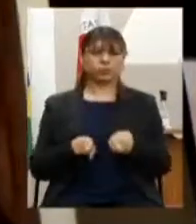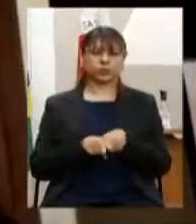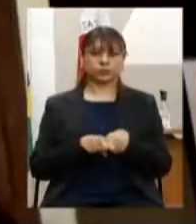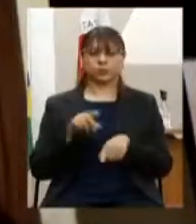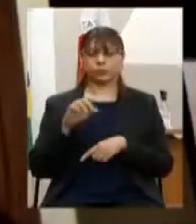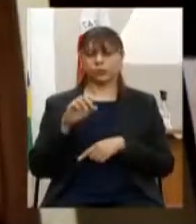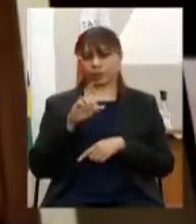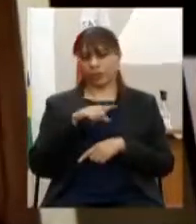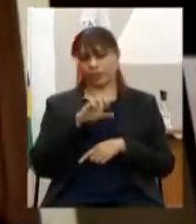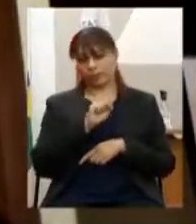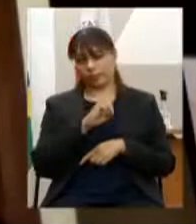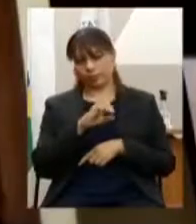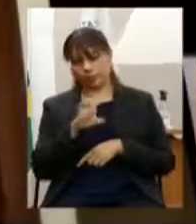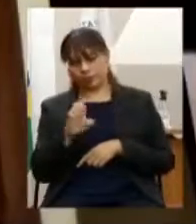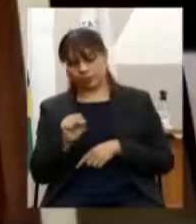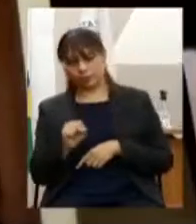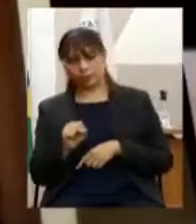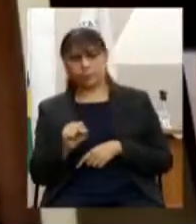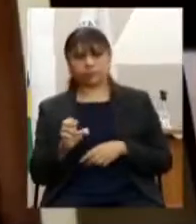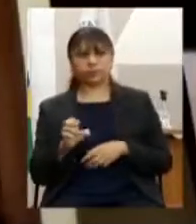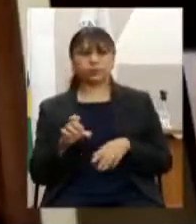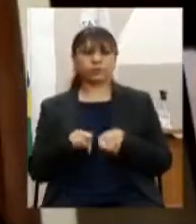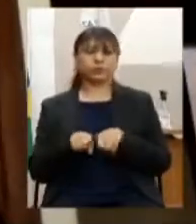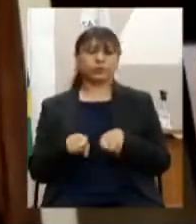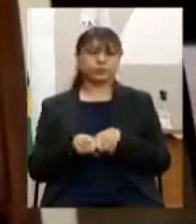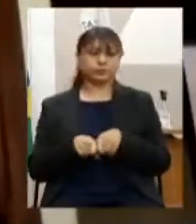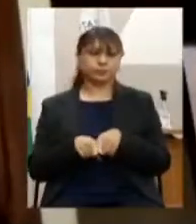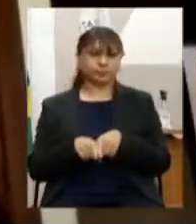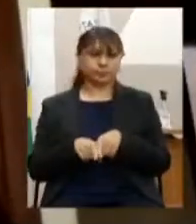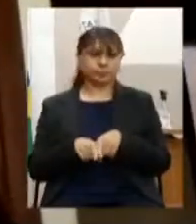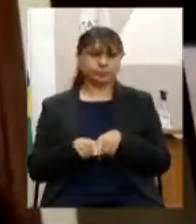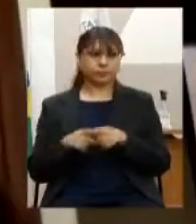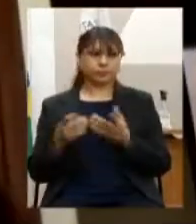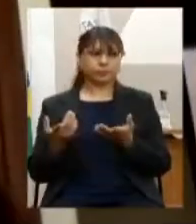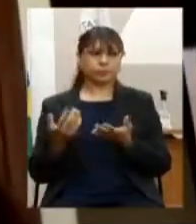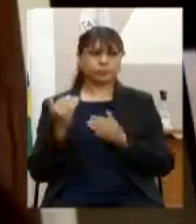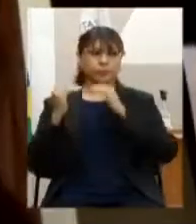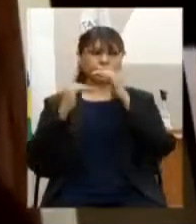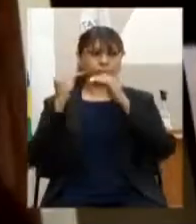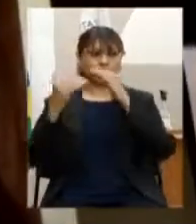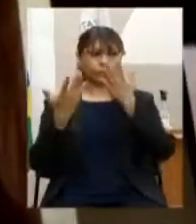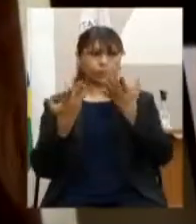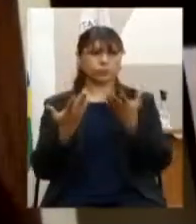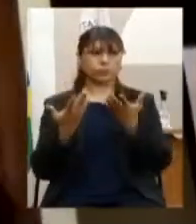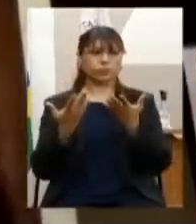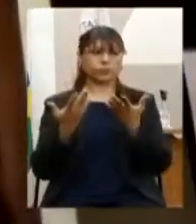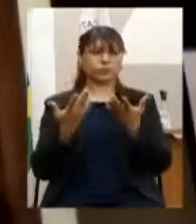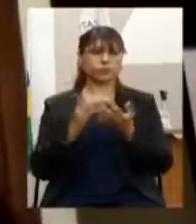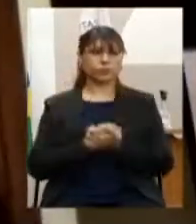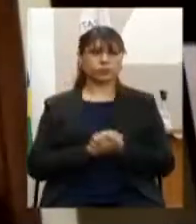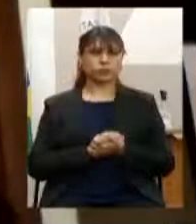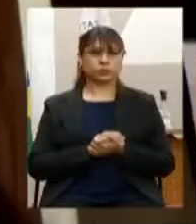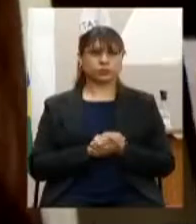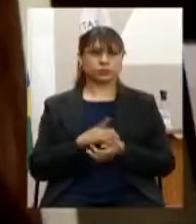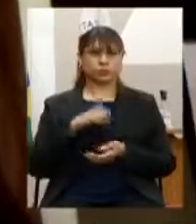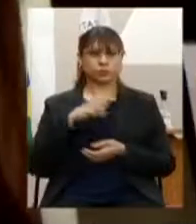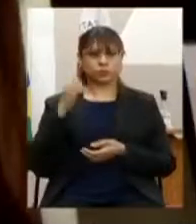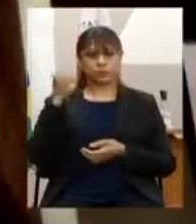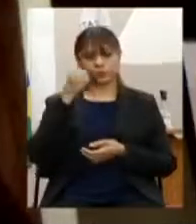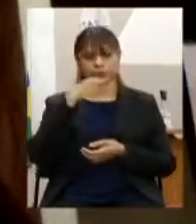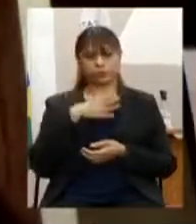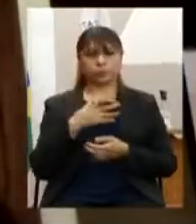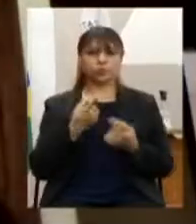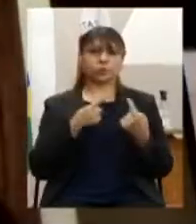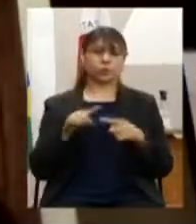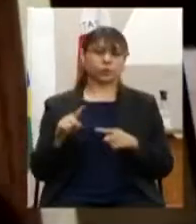a adoção de providências para o desenvolvimento de atividades de prevenção à violência contra o idoso